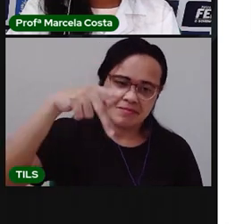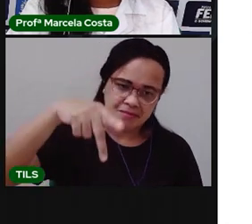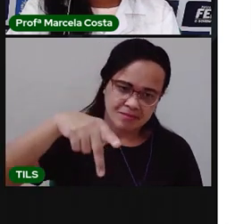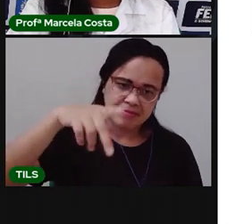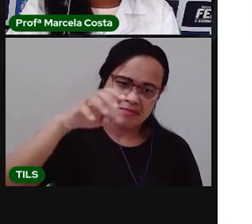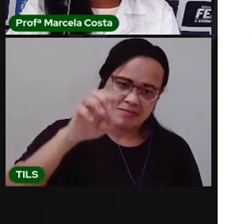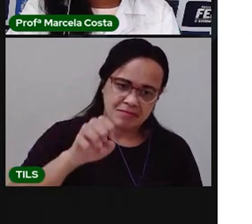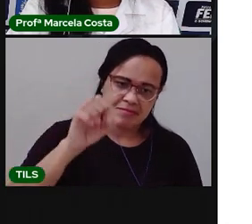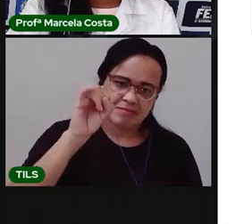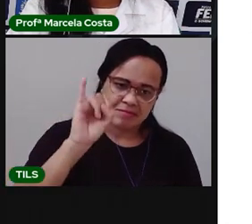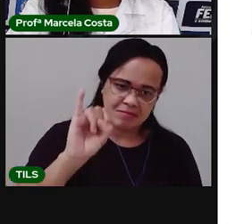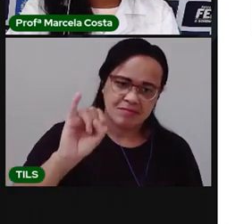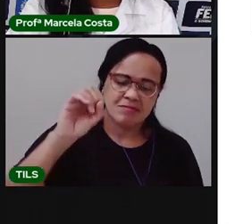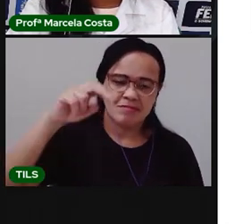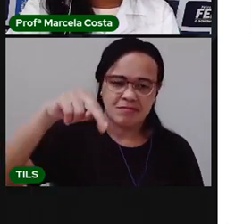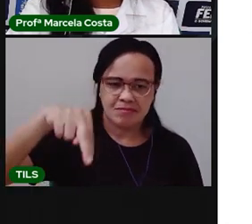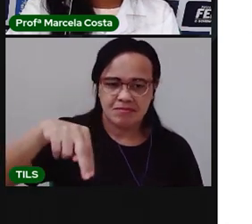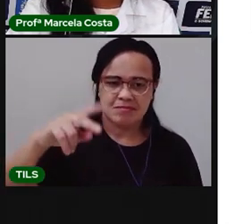Peixinho.